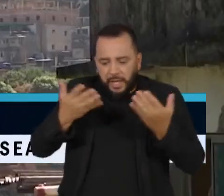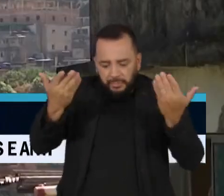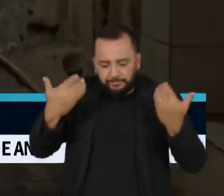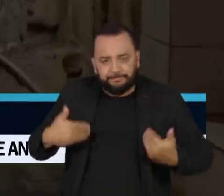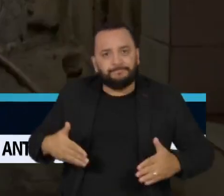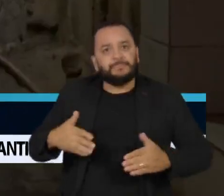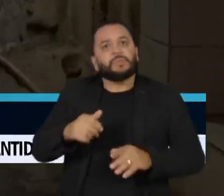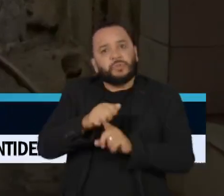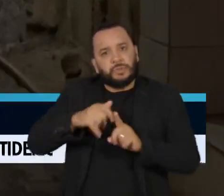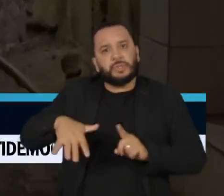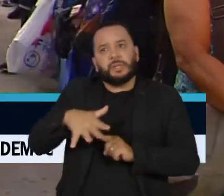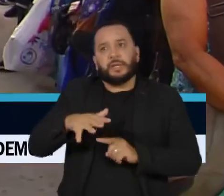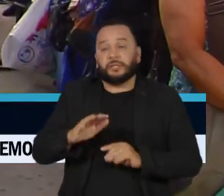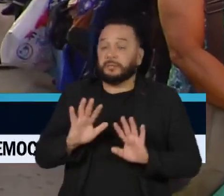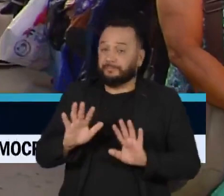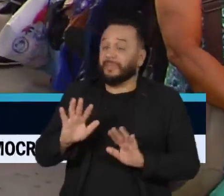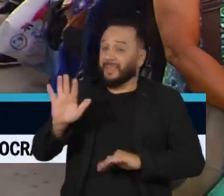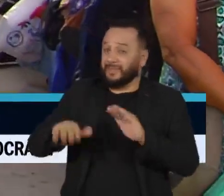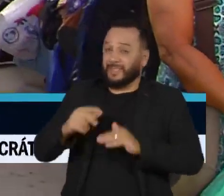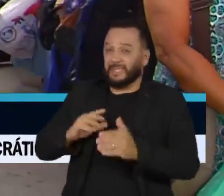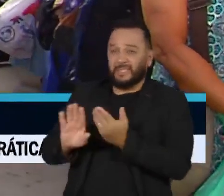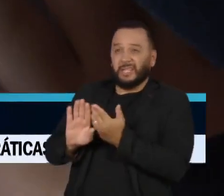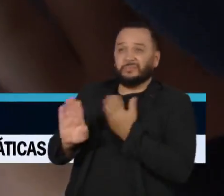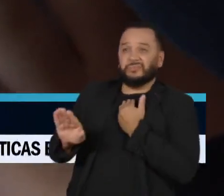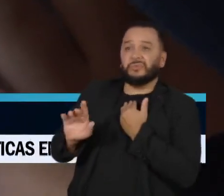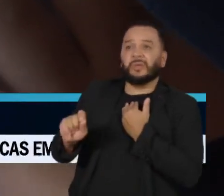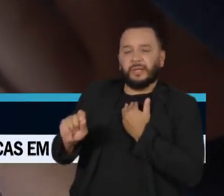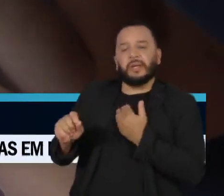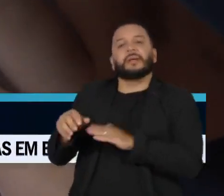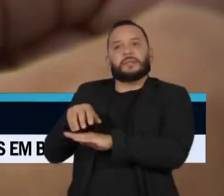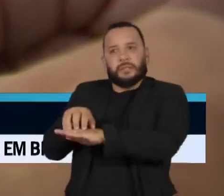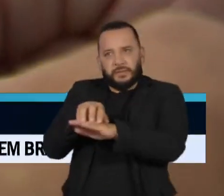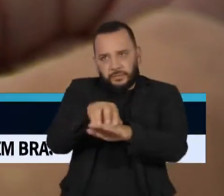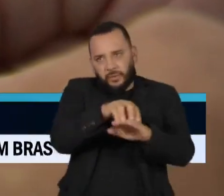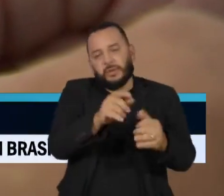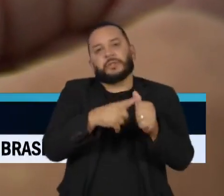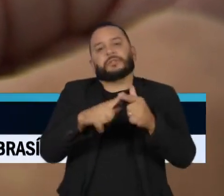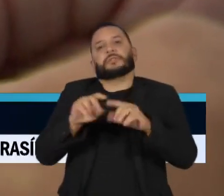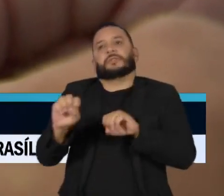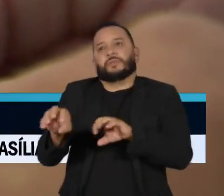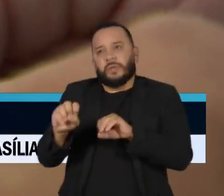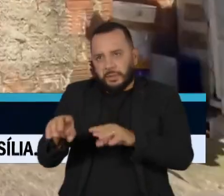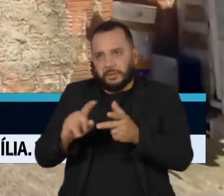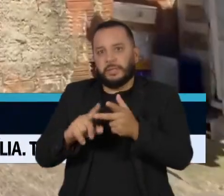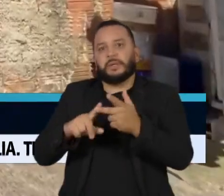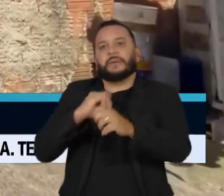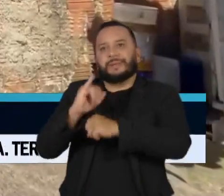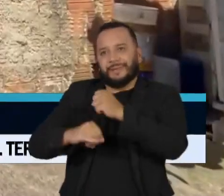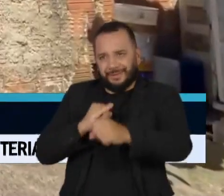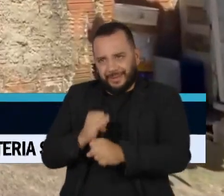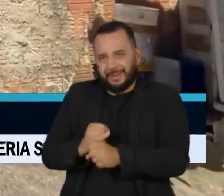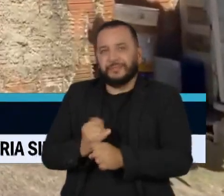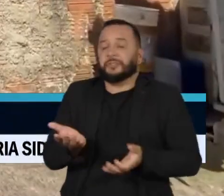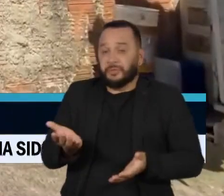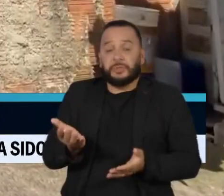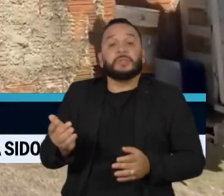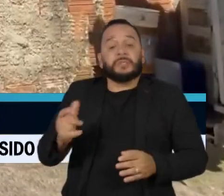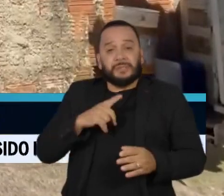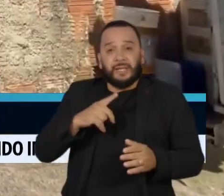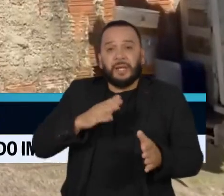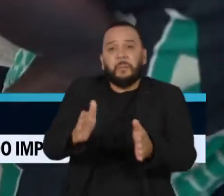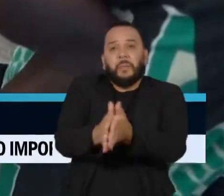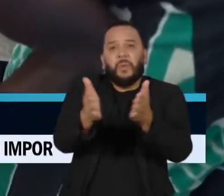A exclusão pode ser, por exemplo, de acesso a transporte, educação ou até mesmo a internet. O novo conceito de